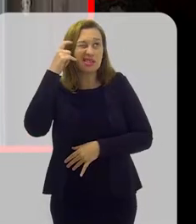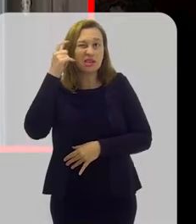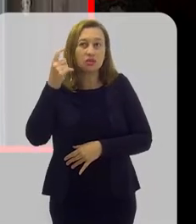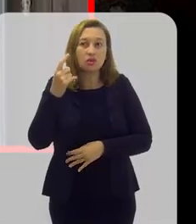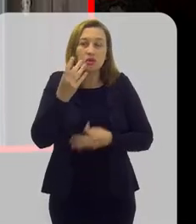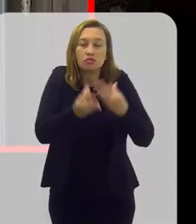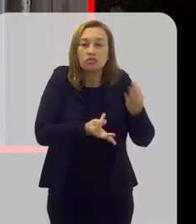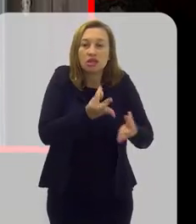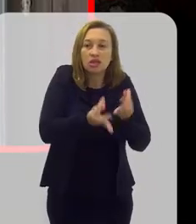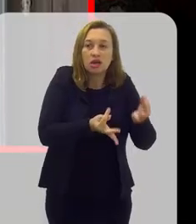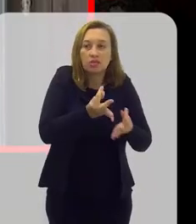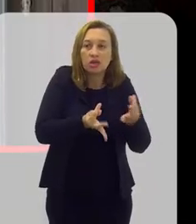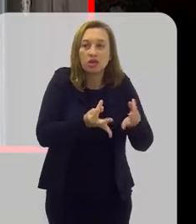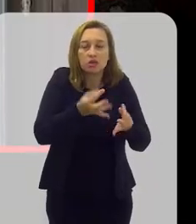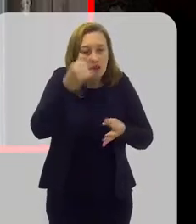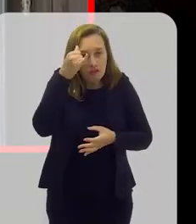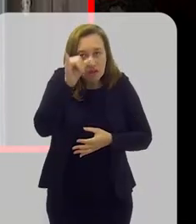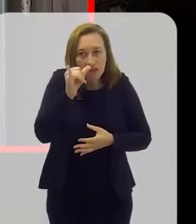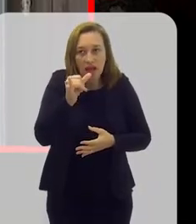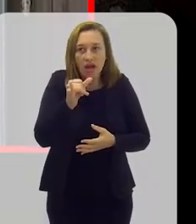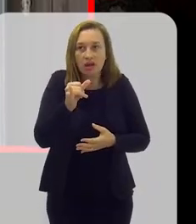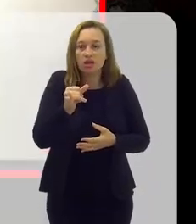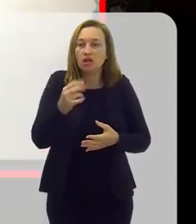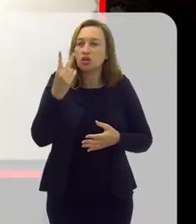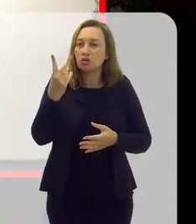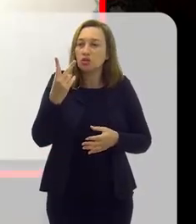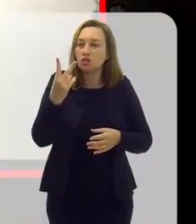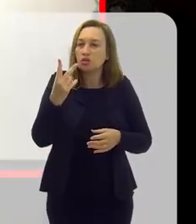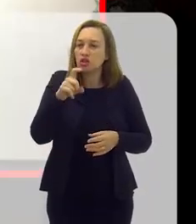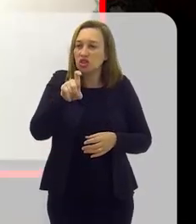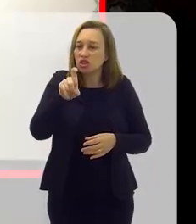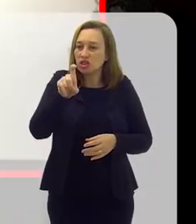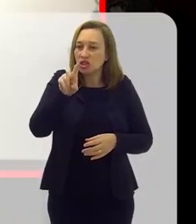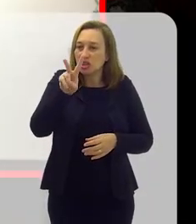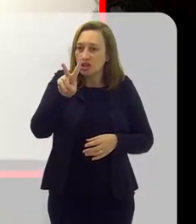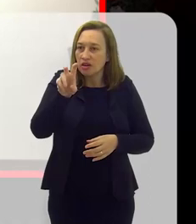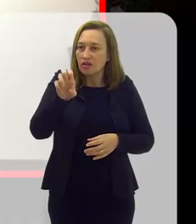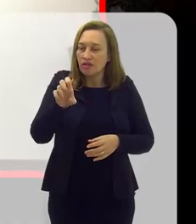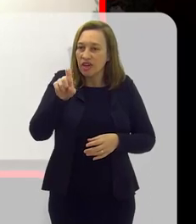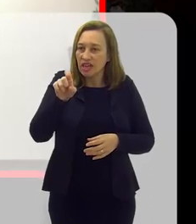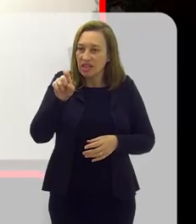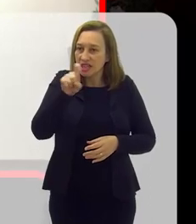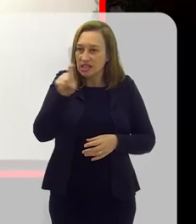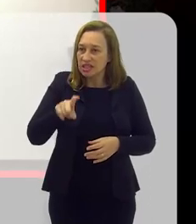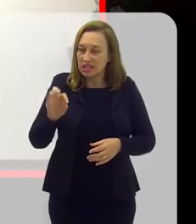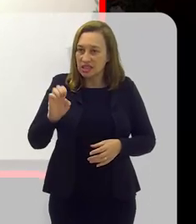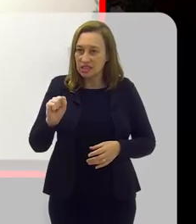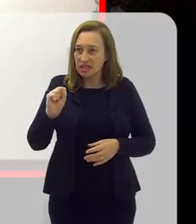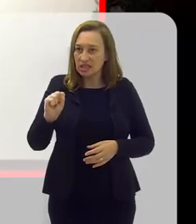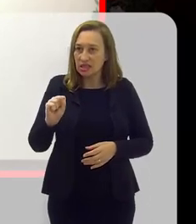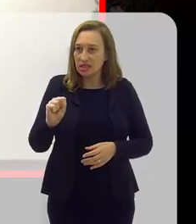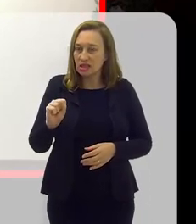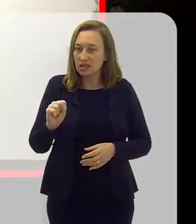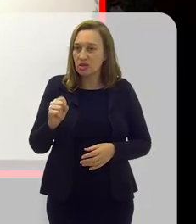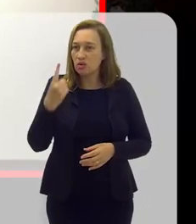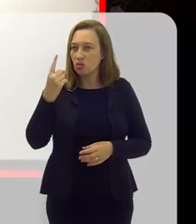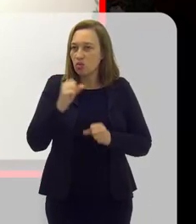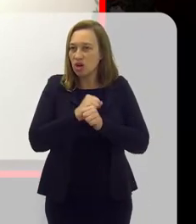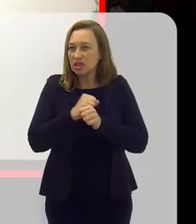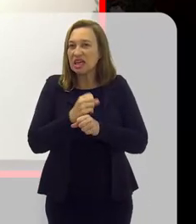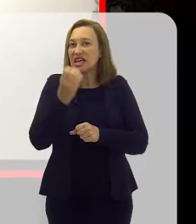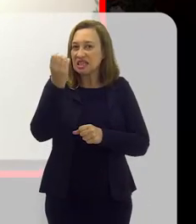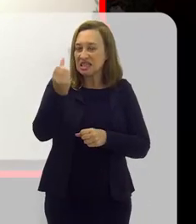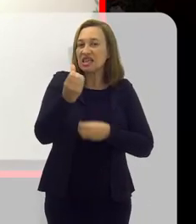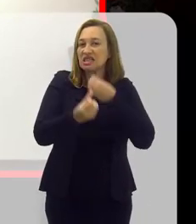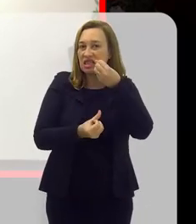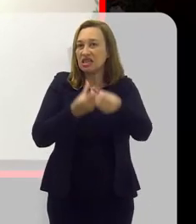em uma, enfim, em precaução, duas vezes ao ano, fazer uma limpeza. preconiza a cada seis meses. A visita ao dentista